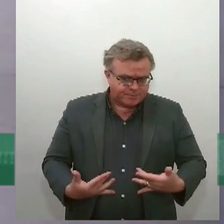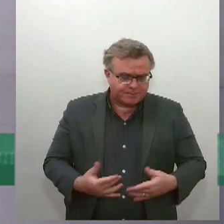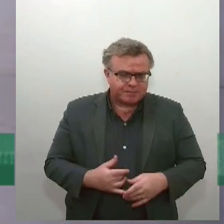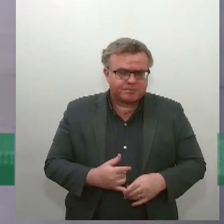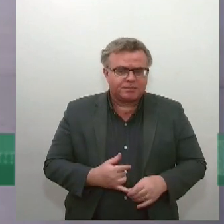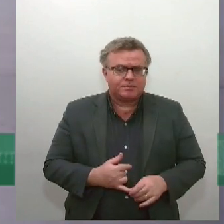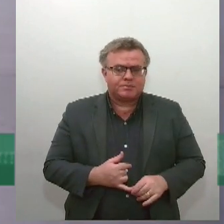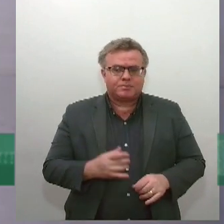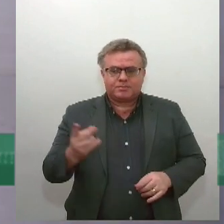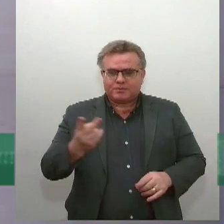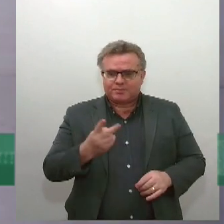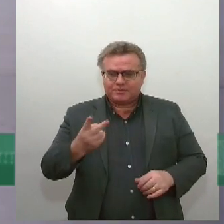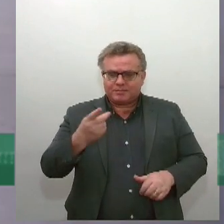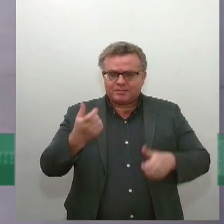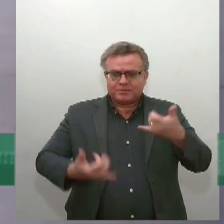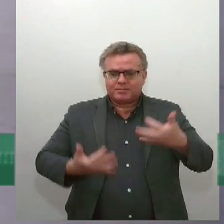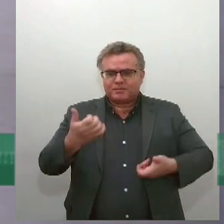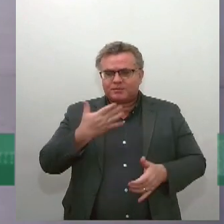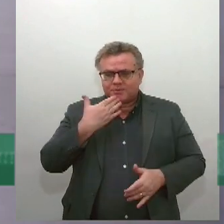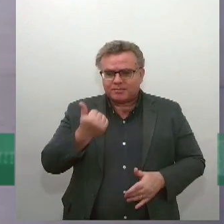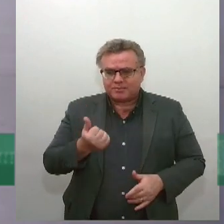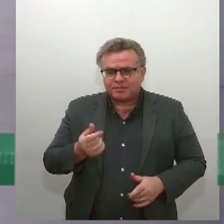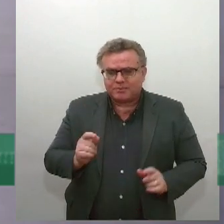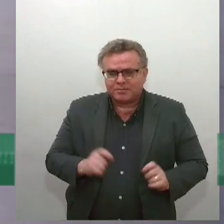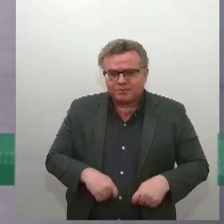Marcelo, para explicar para a gente esses trechinhos.